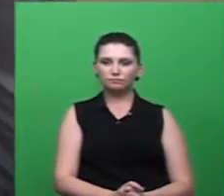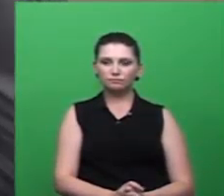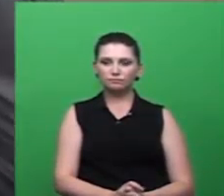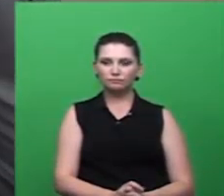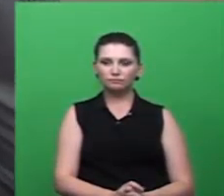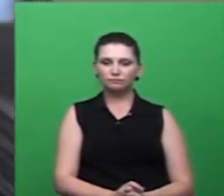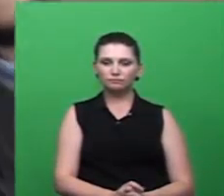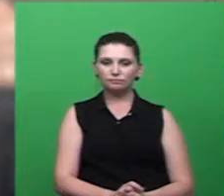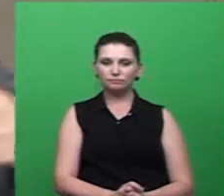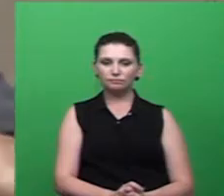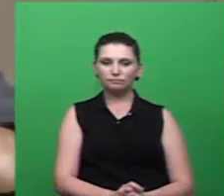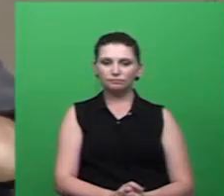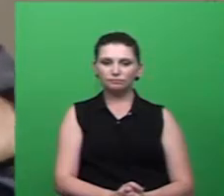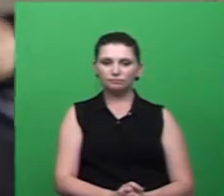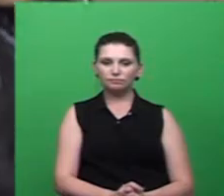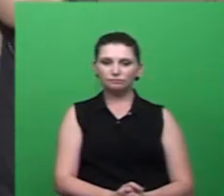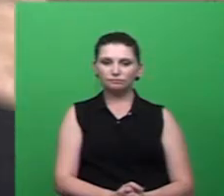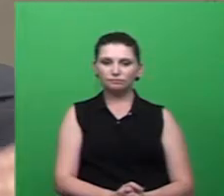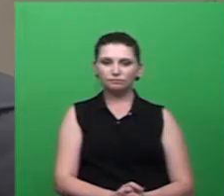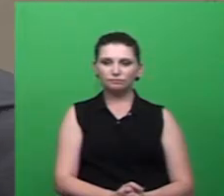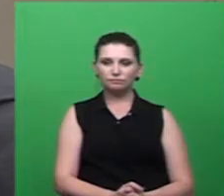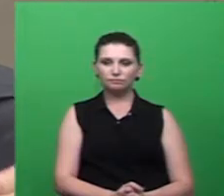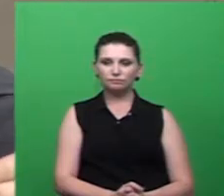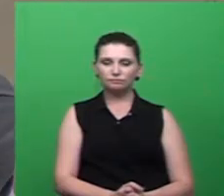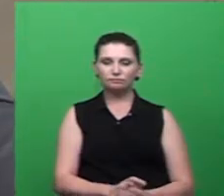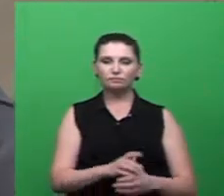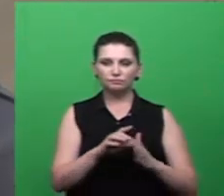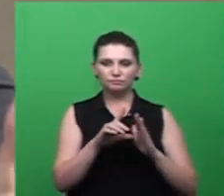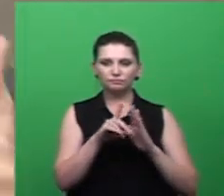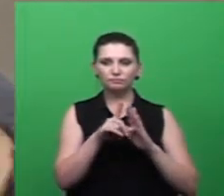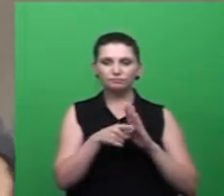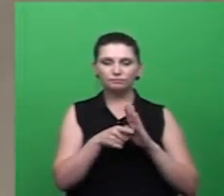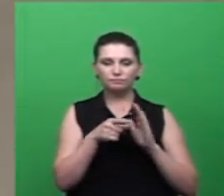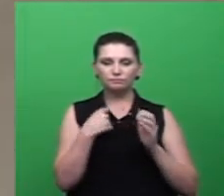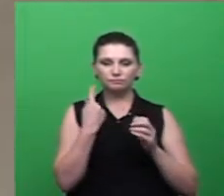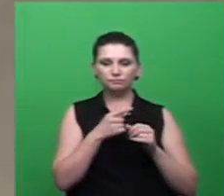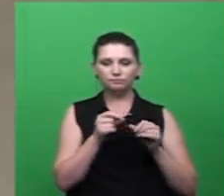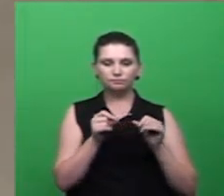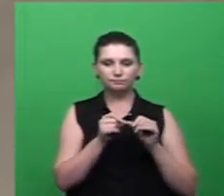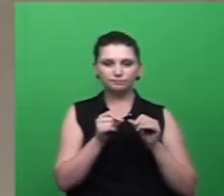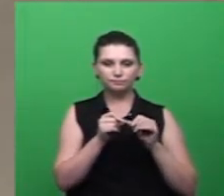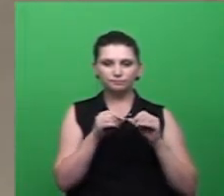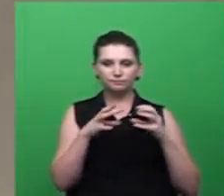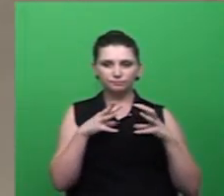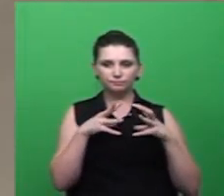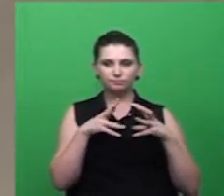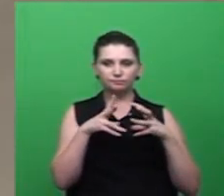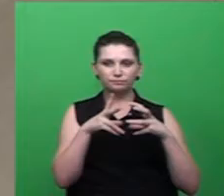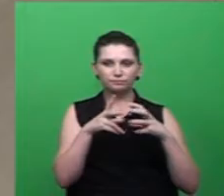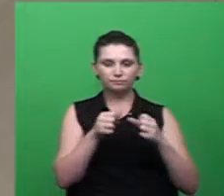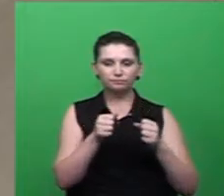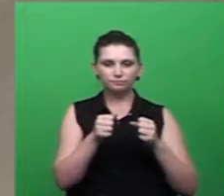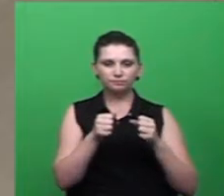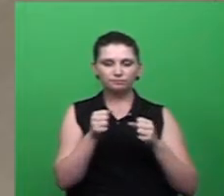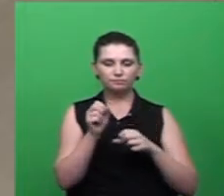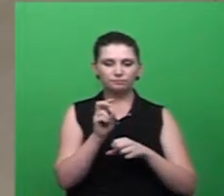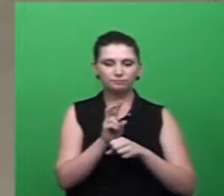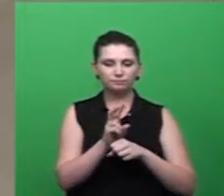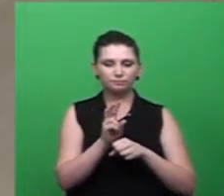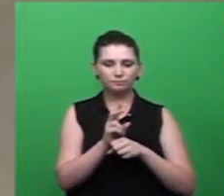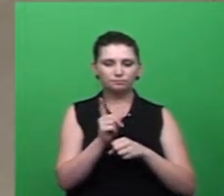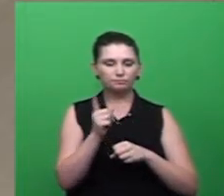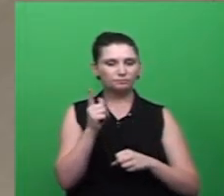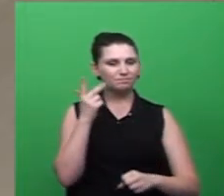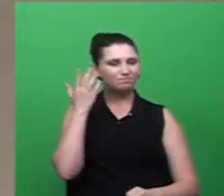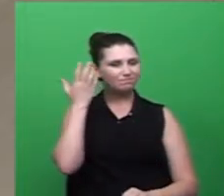No sentido, então, depois que a gente faz todos os caminhos para que não ocorra a